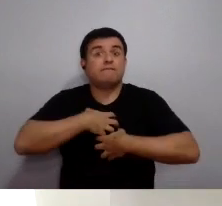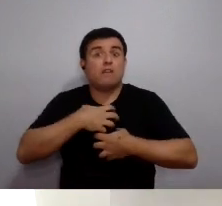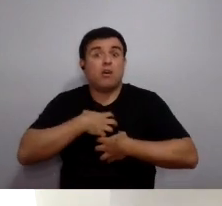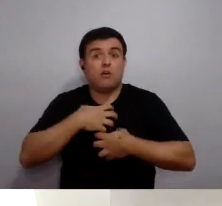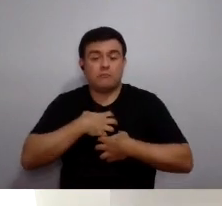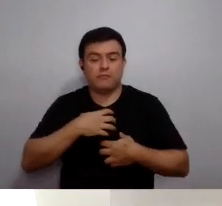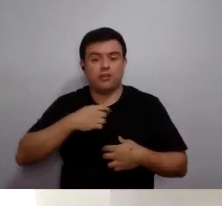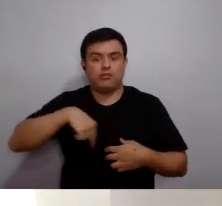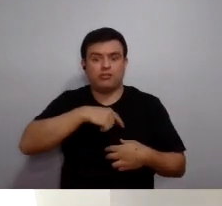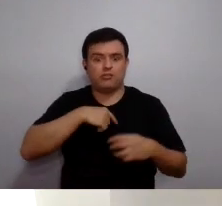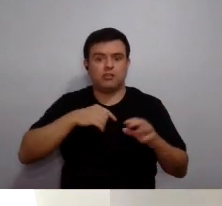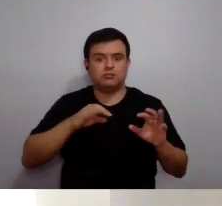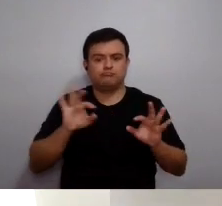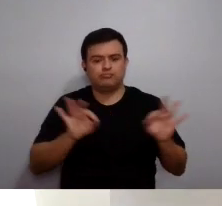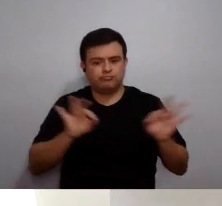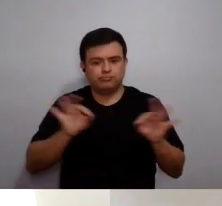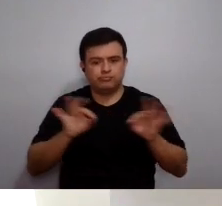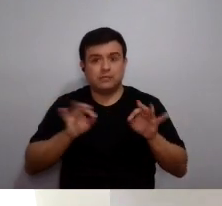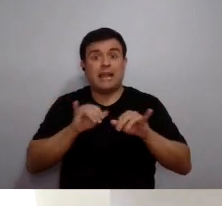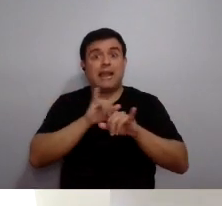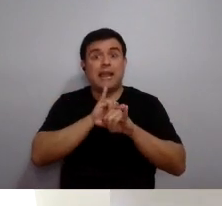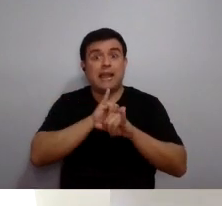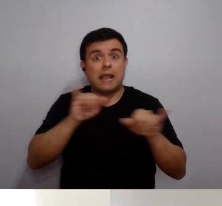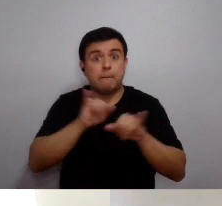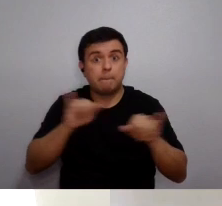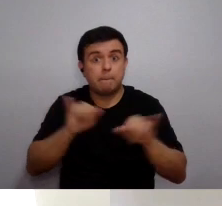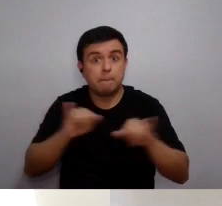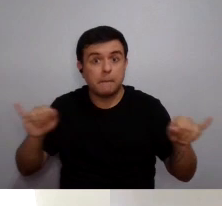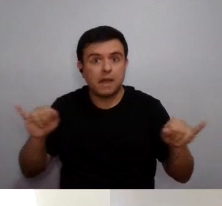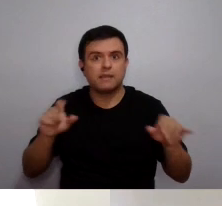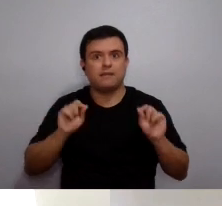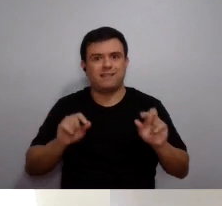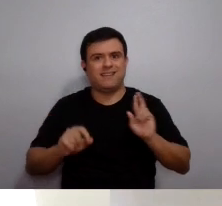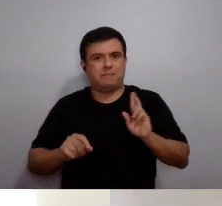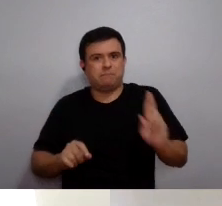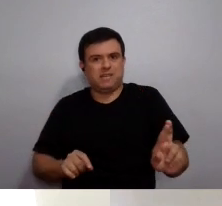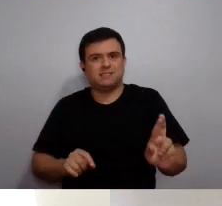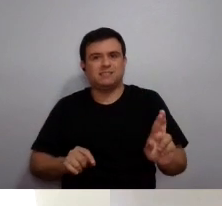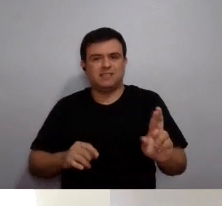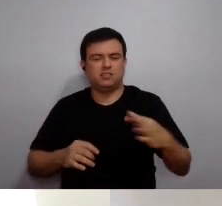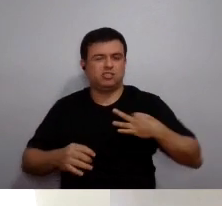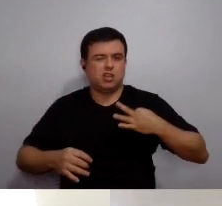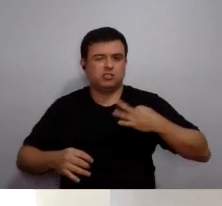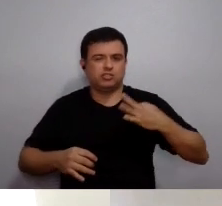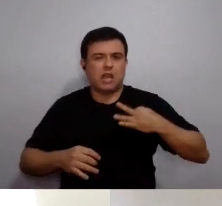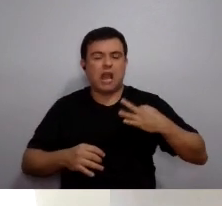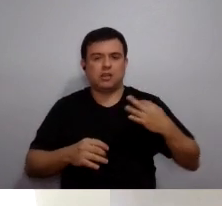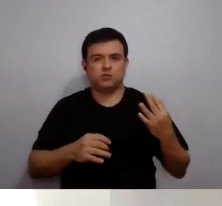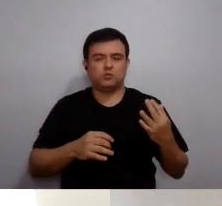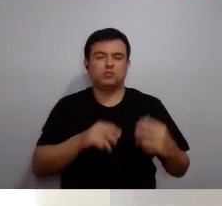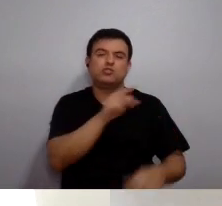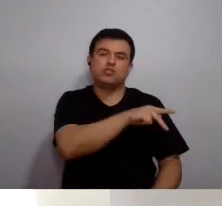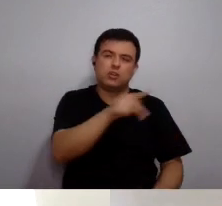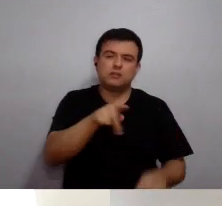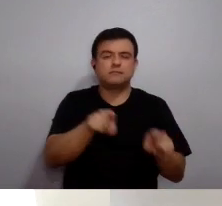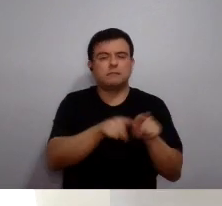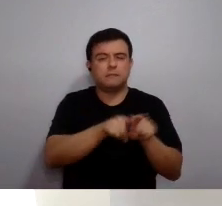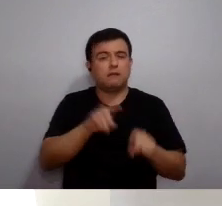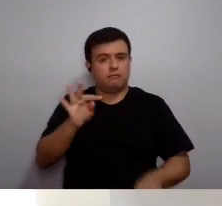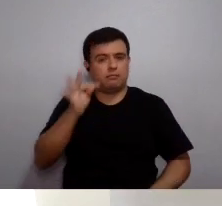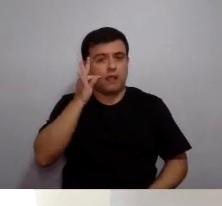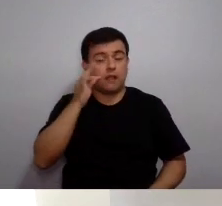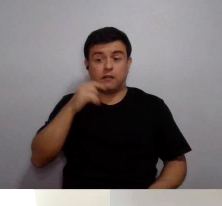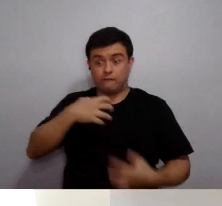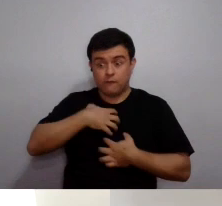vamos proceder a campanha para os representantes docentes e técnicos administrativos é uma forma também